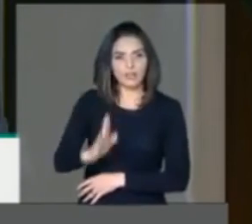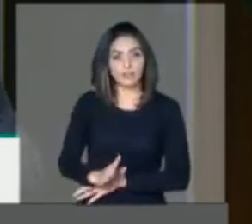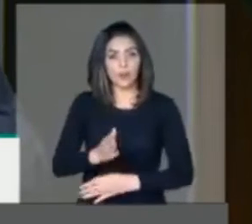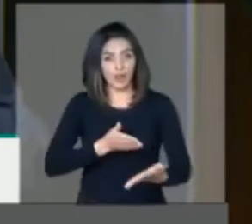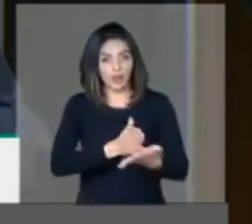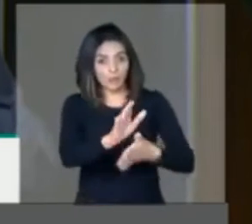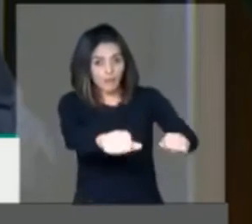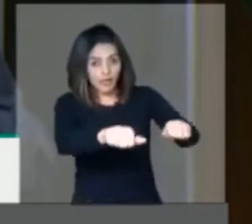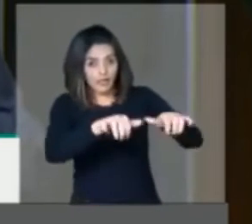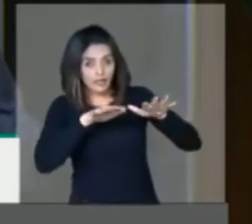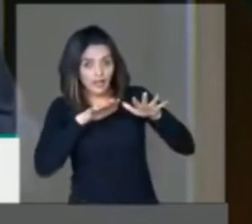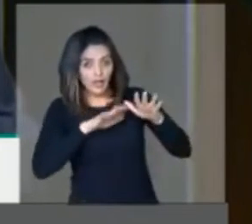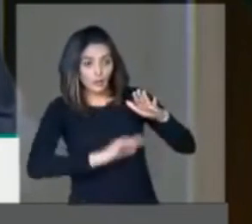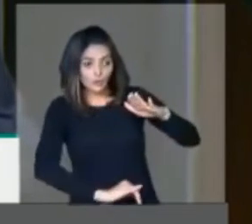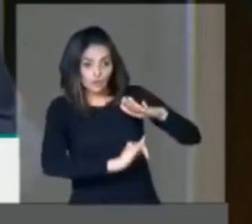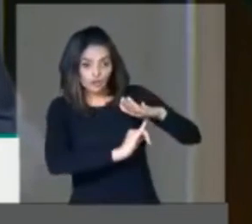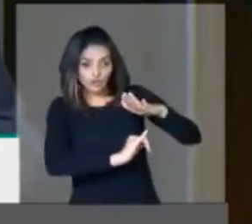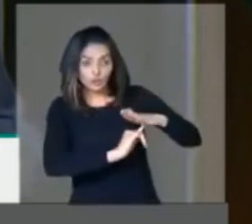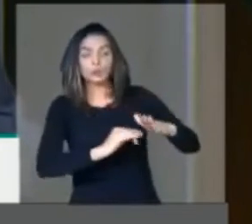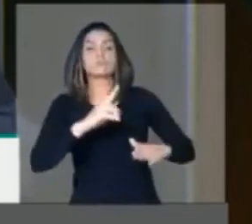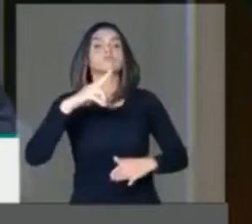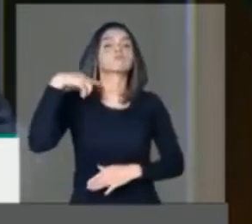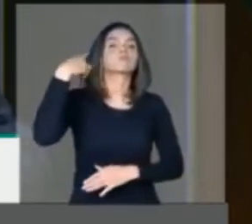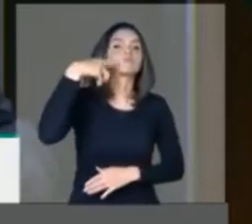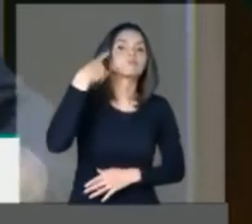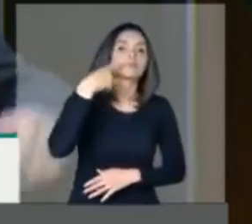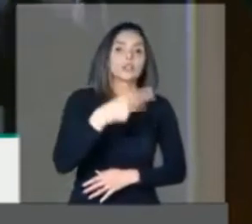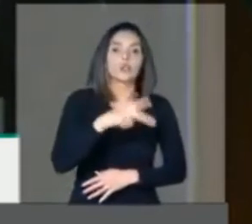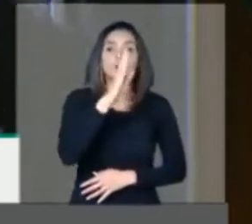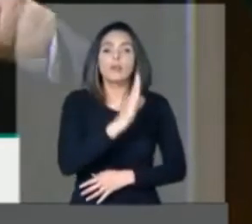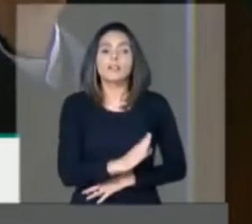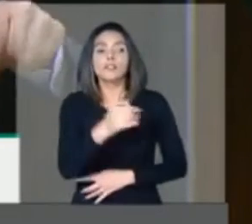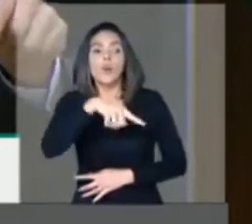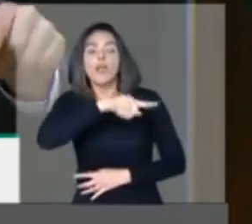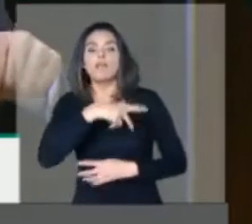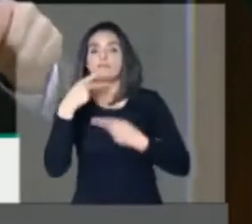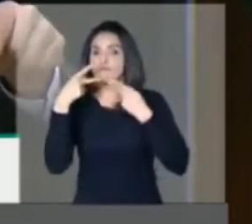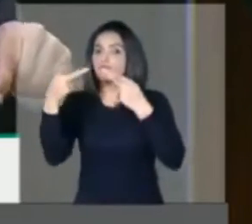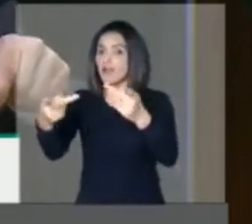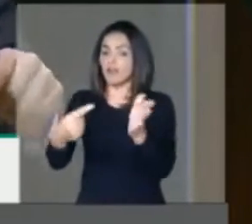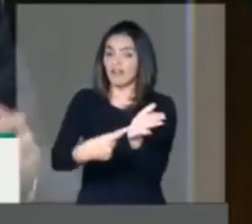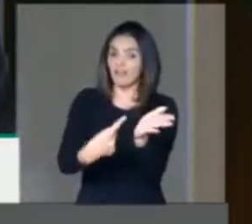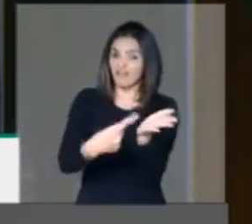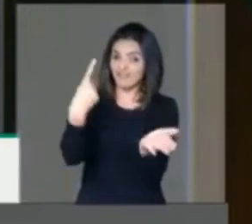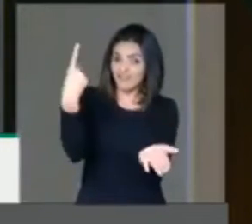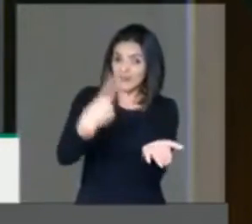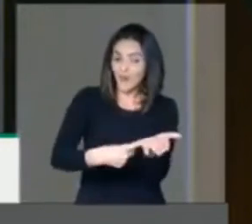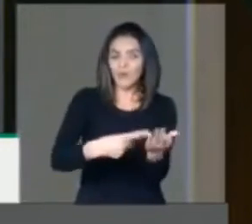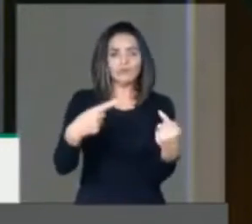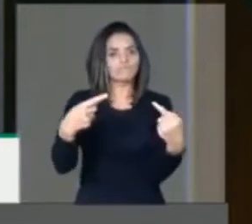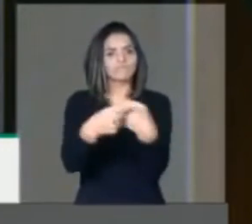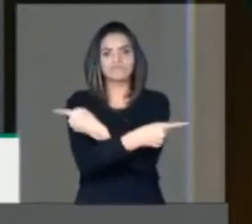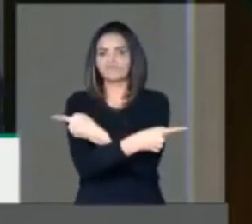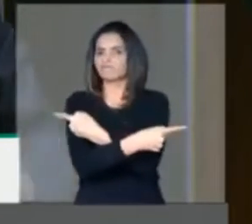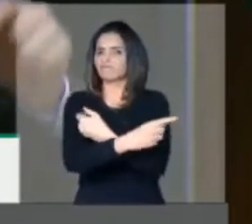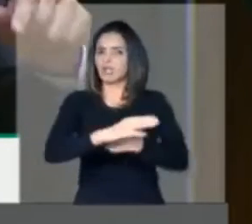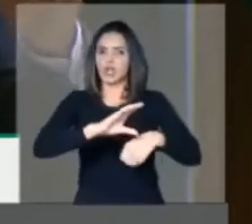plenário do Instituto dos Advogados do Brasil, que declara esse acordo inconstitucional.